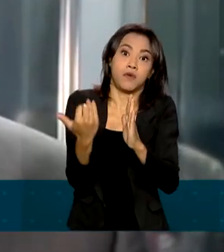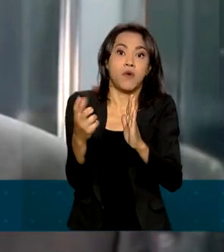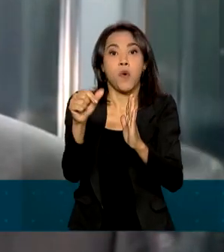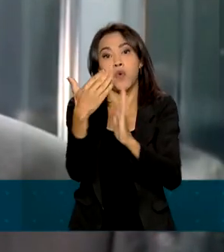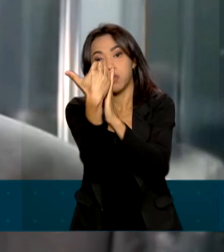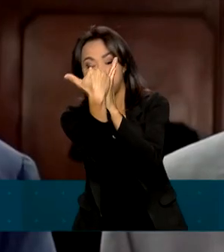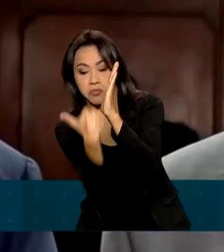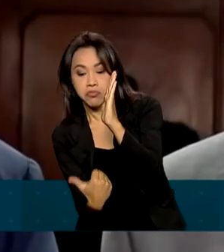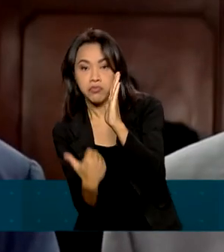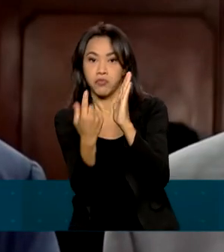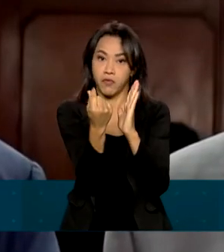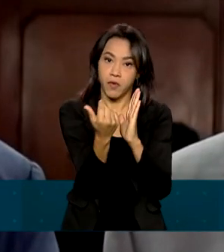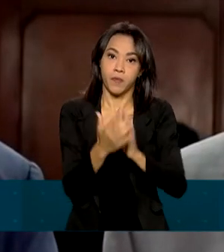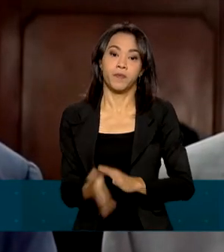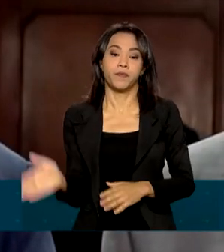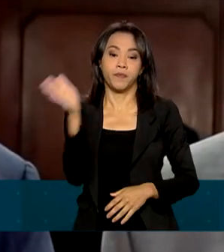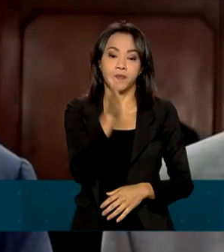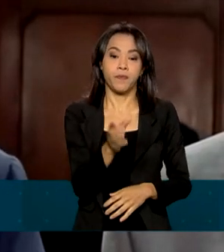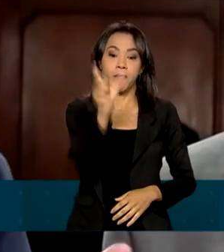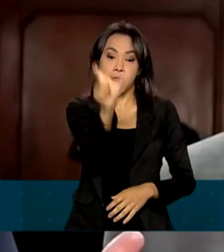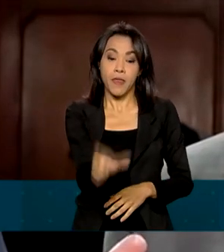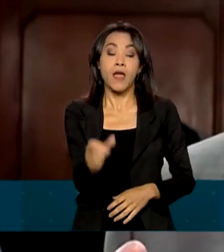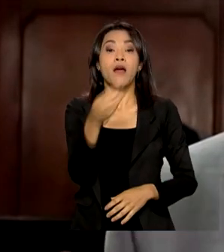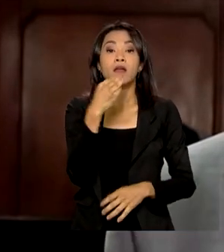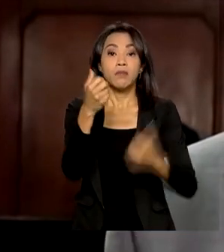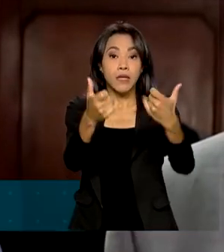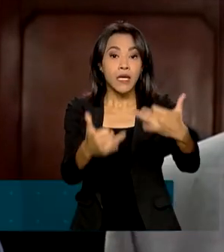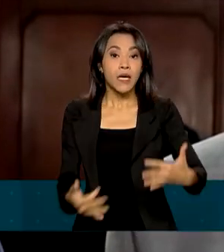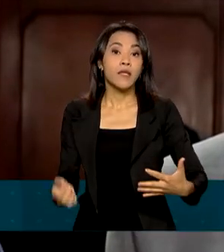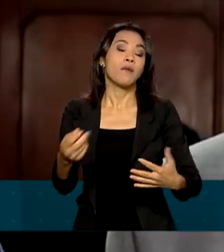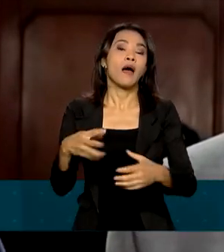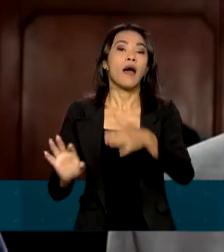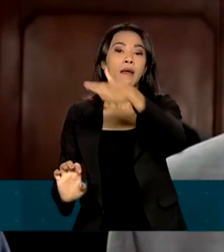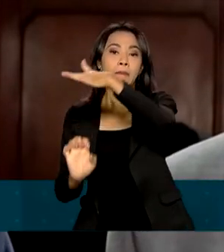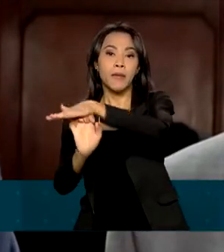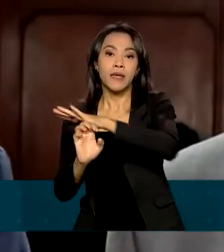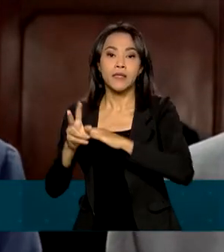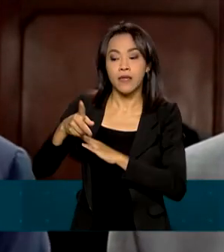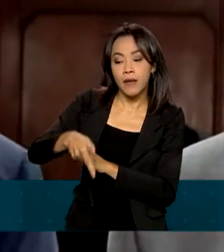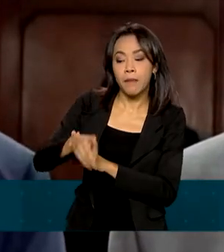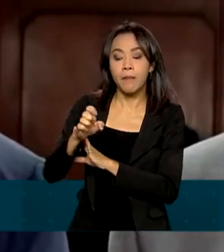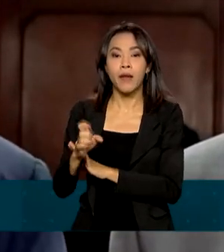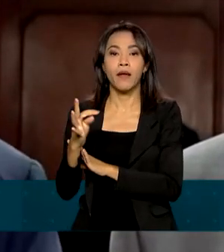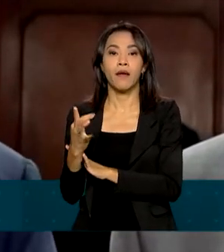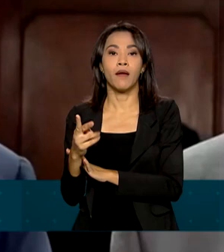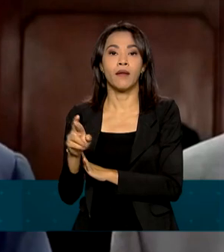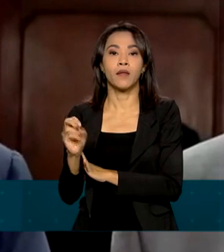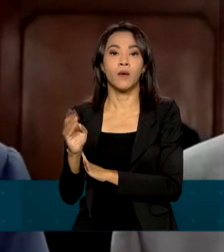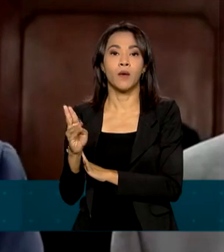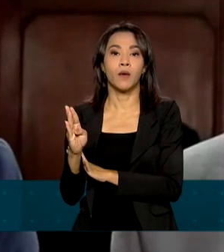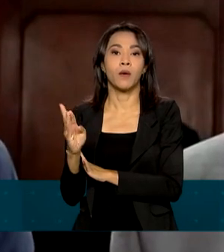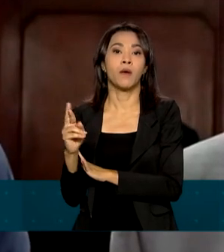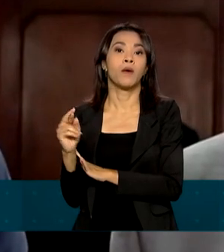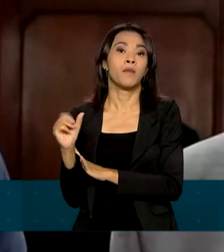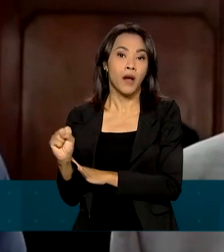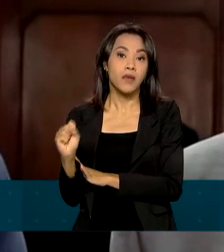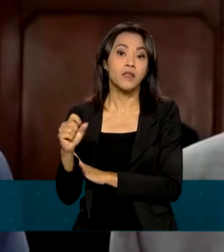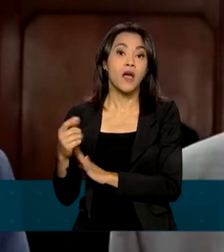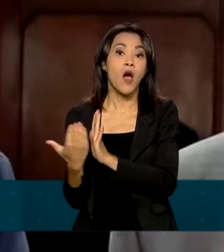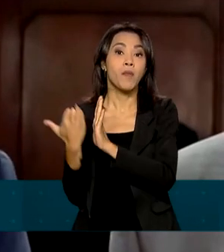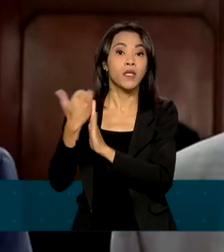seja para baixo. A Petrobras está subindo R 0,90 o diesel, só que o governo federal